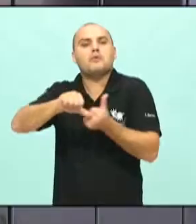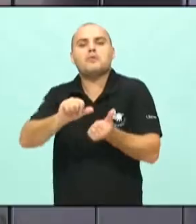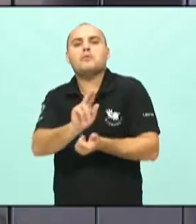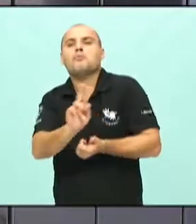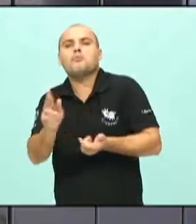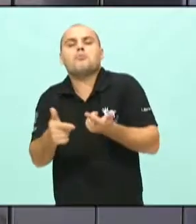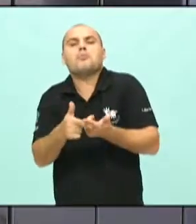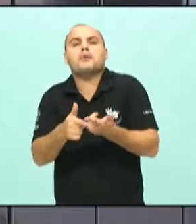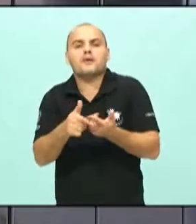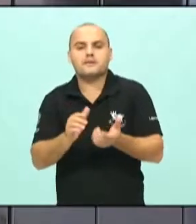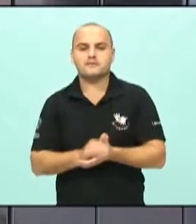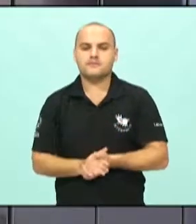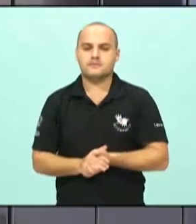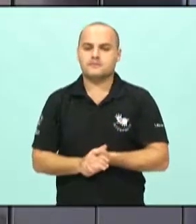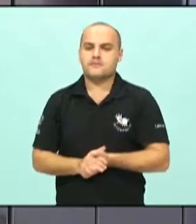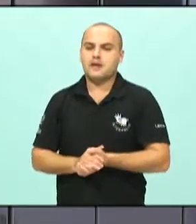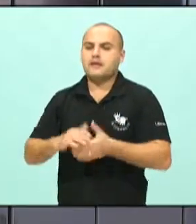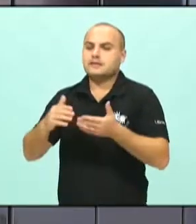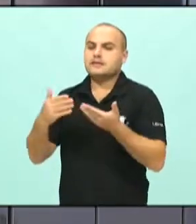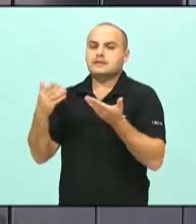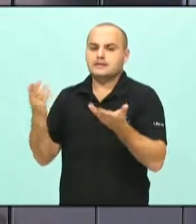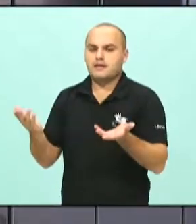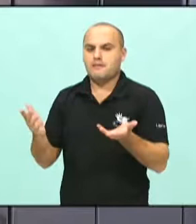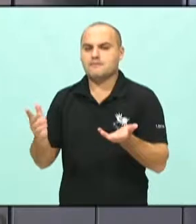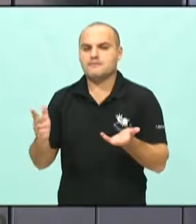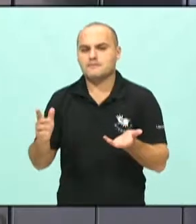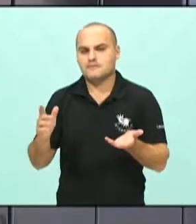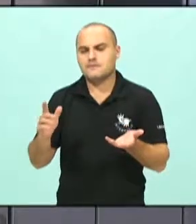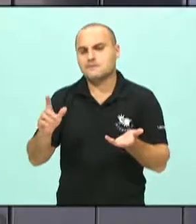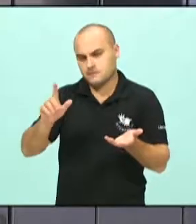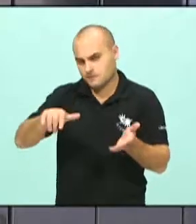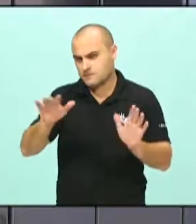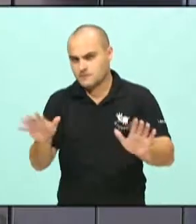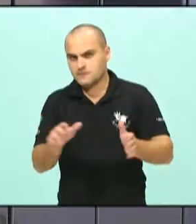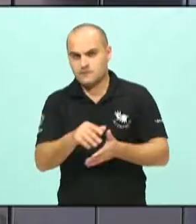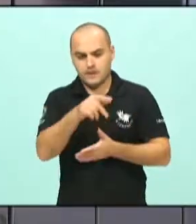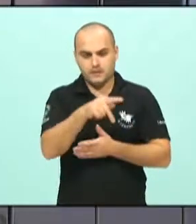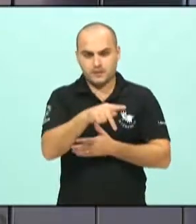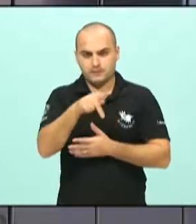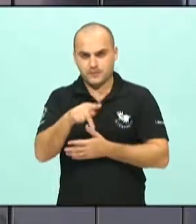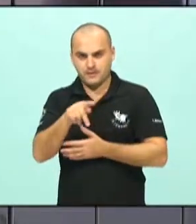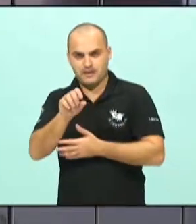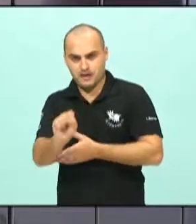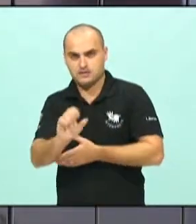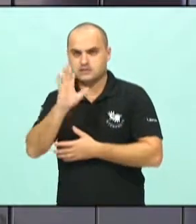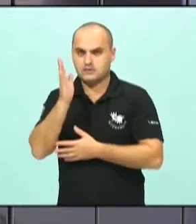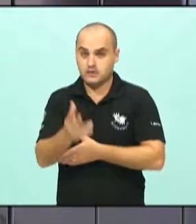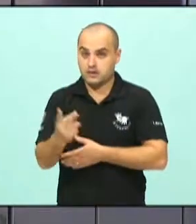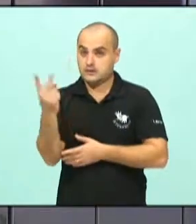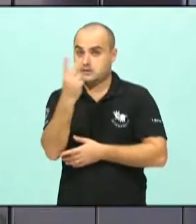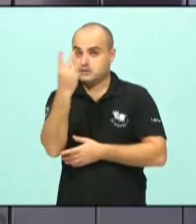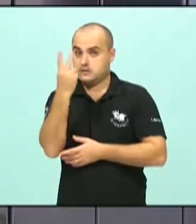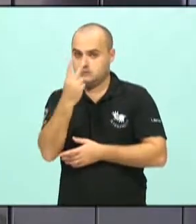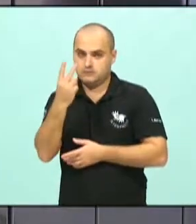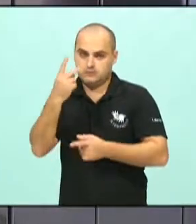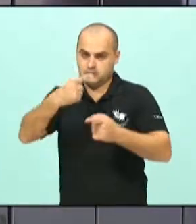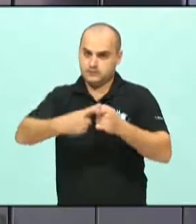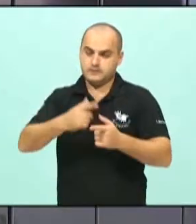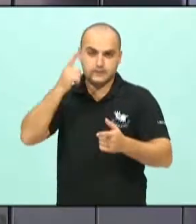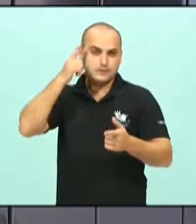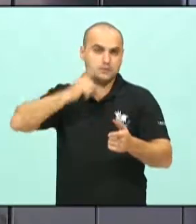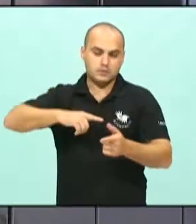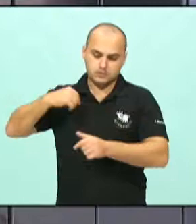Então, Carlos Antônio, é uma questão de... Na verdade, o PPS já está se reinventando a segunda vez, né? Perfeito.